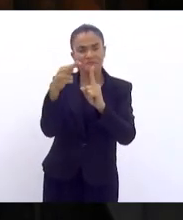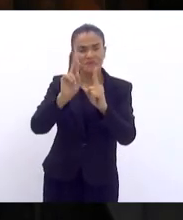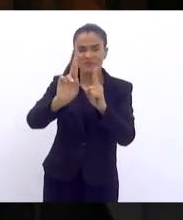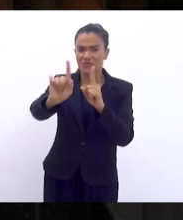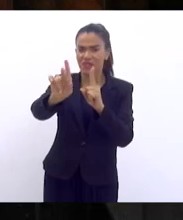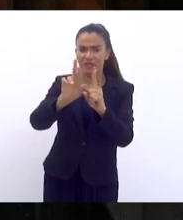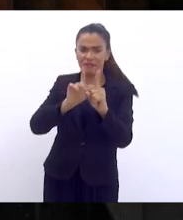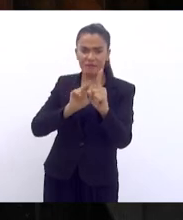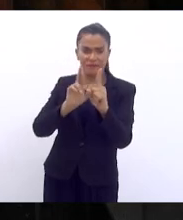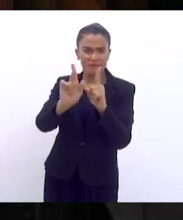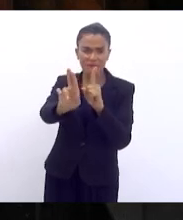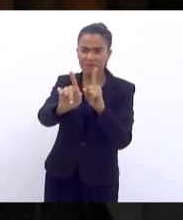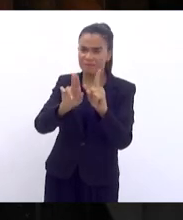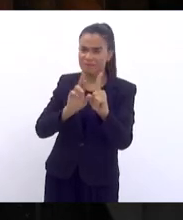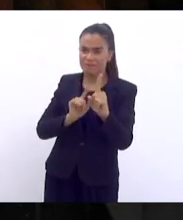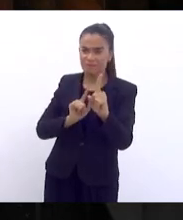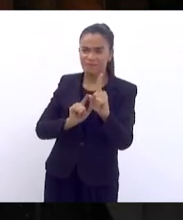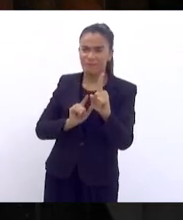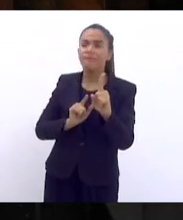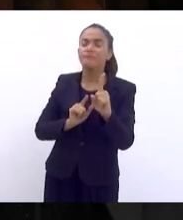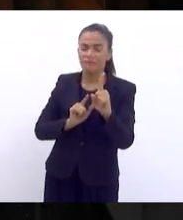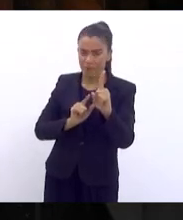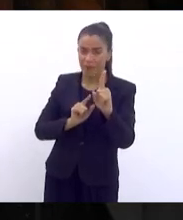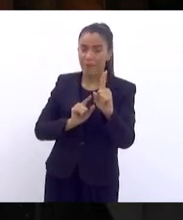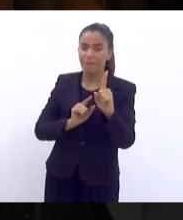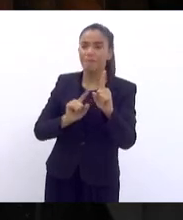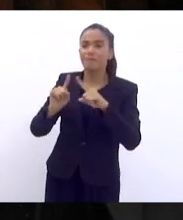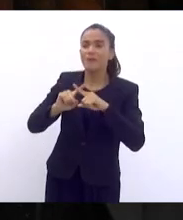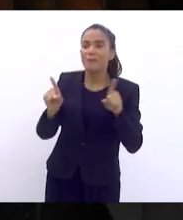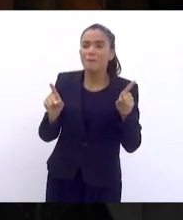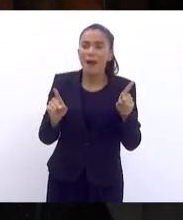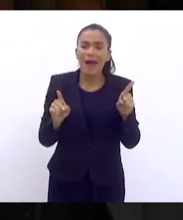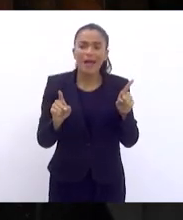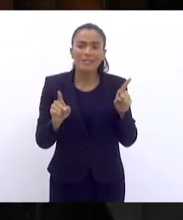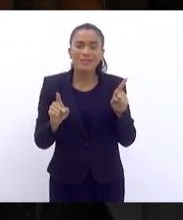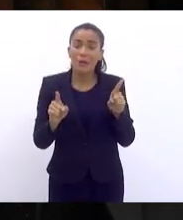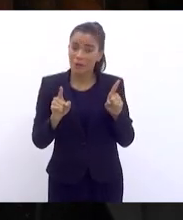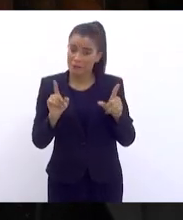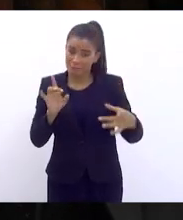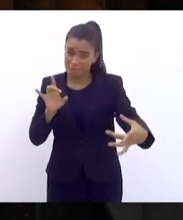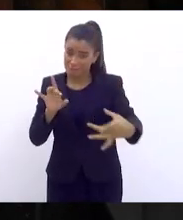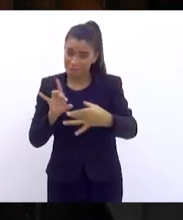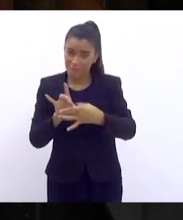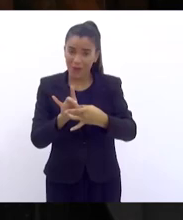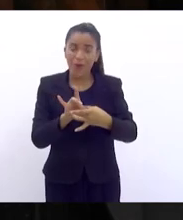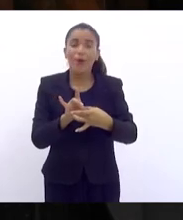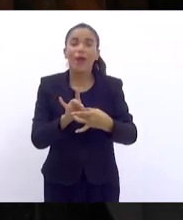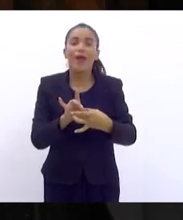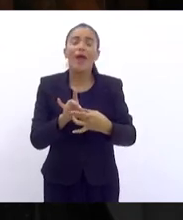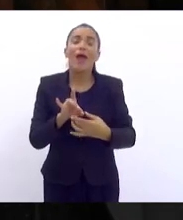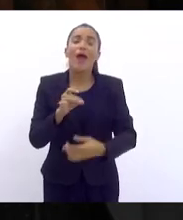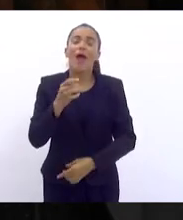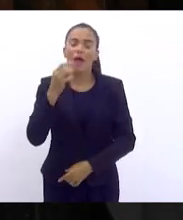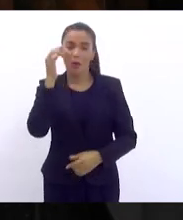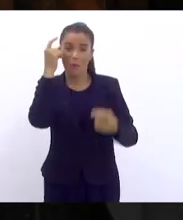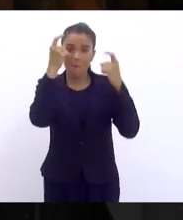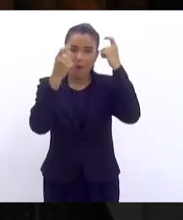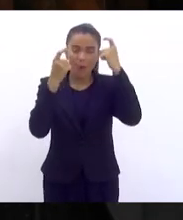absolutamente distintas. Mas o que pode nos unir é o bem comum.